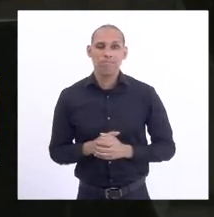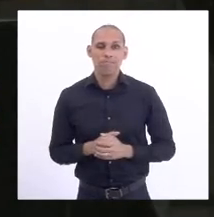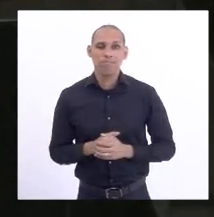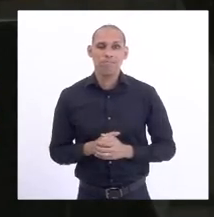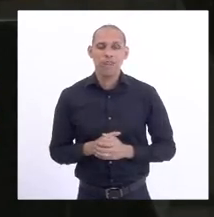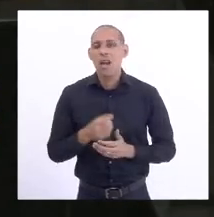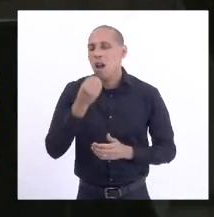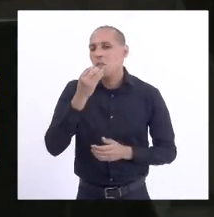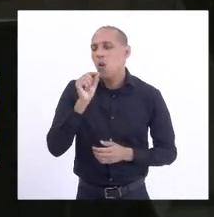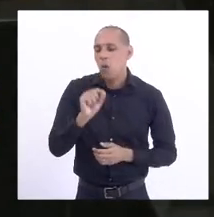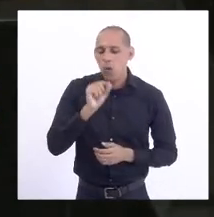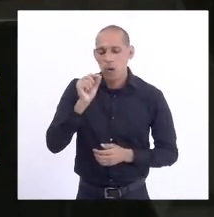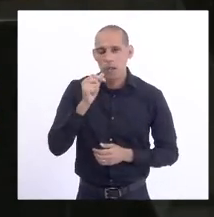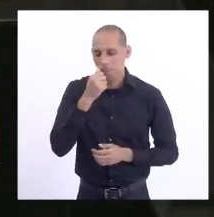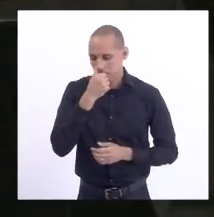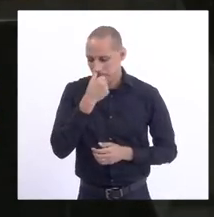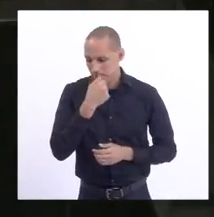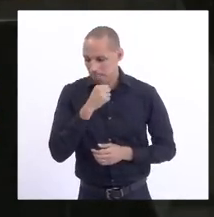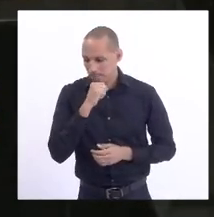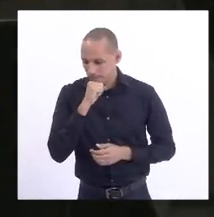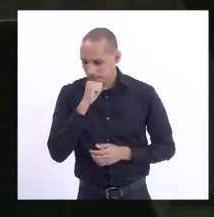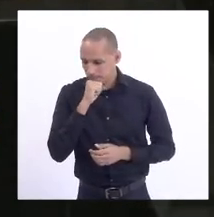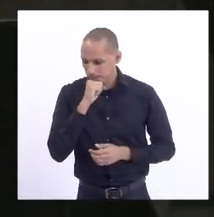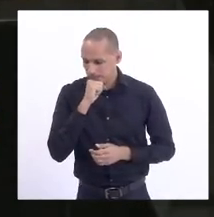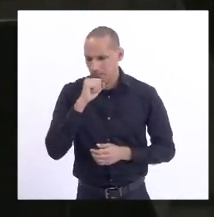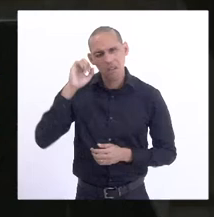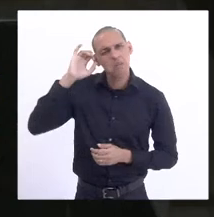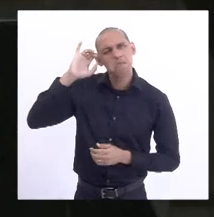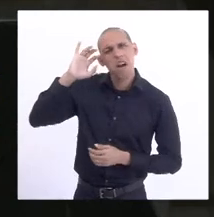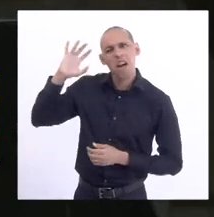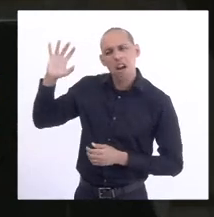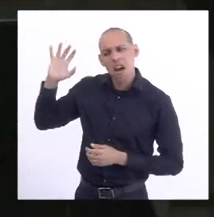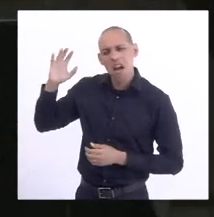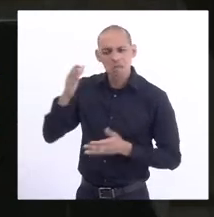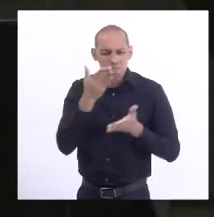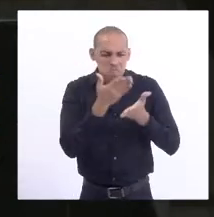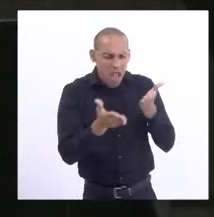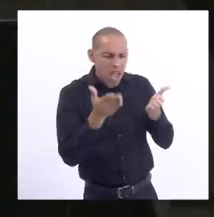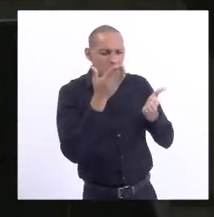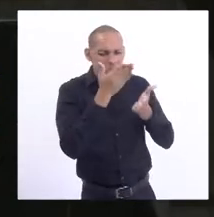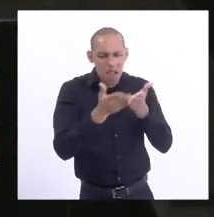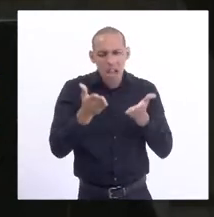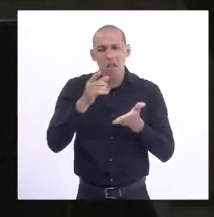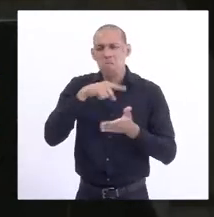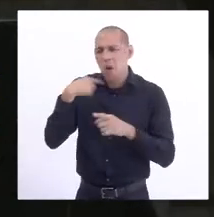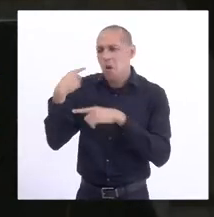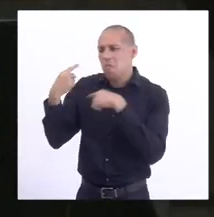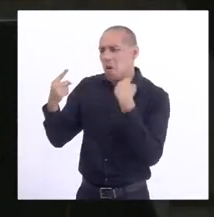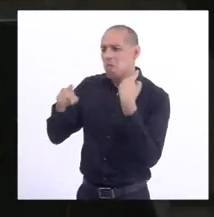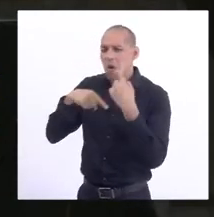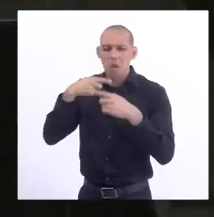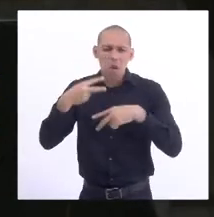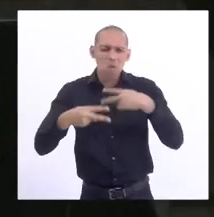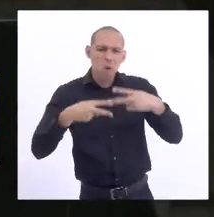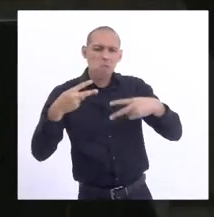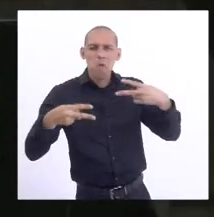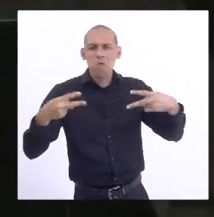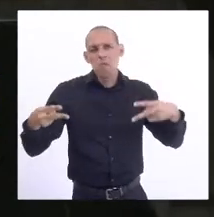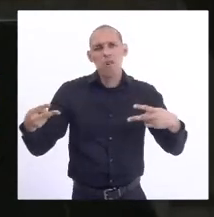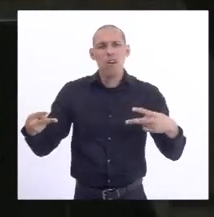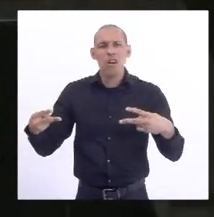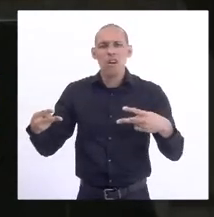não tratar a questão das perdas como algo inevitável. inevitável.